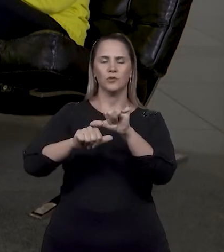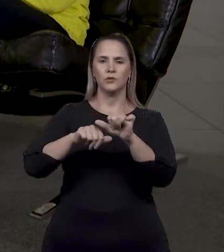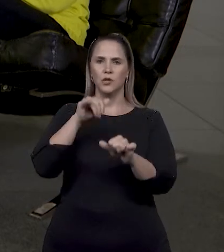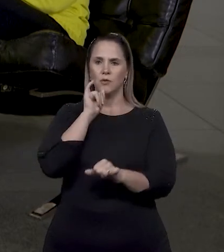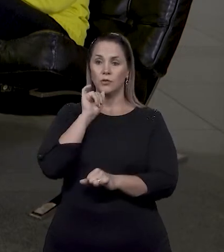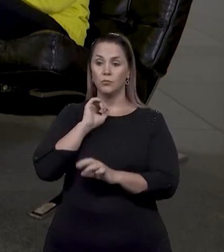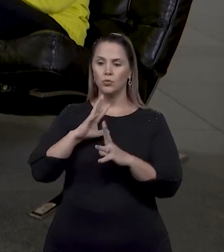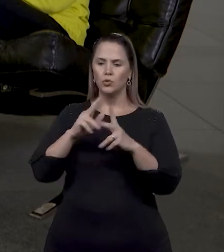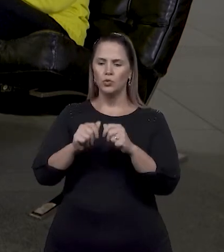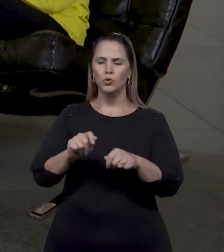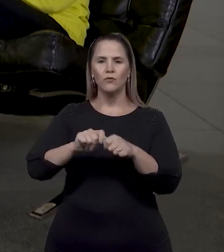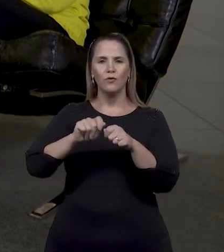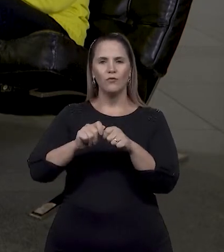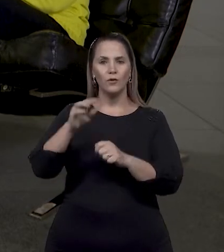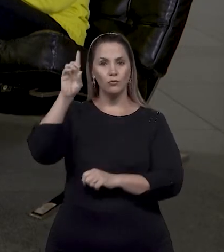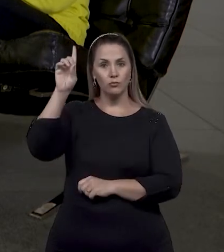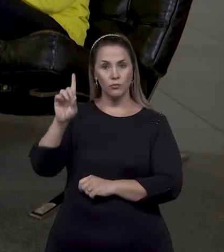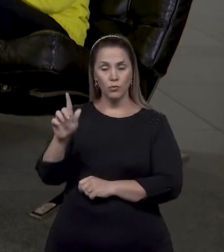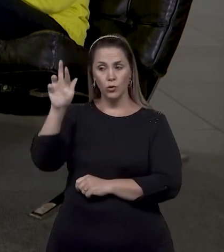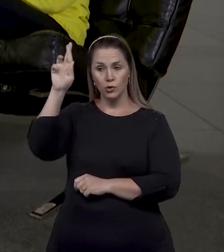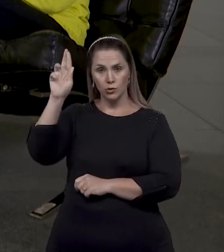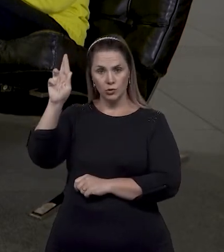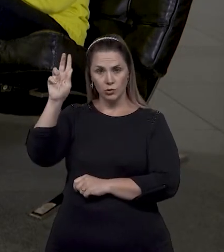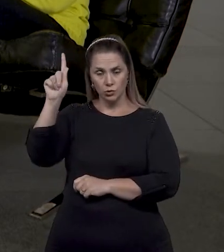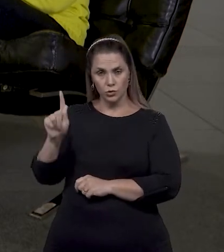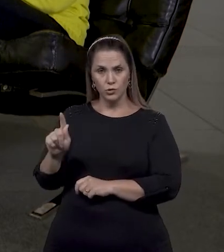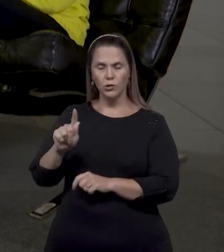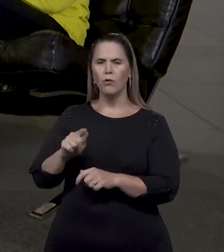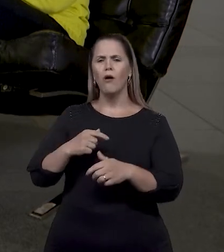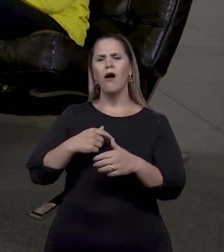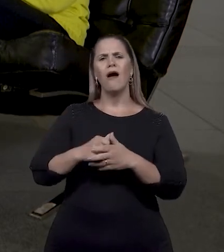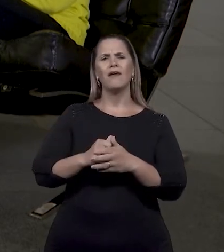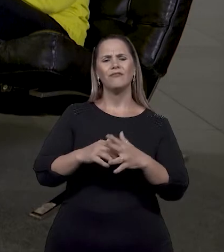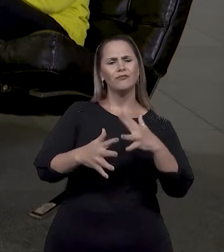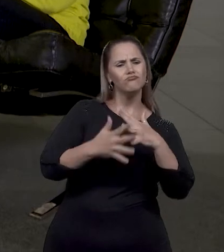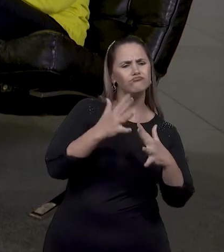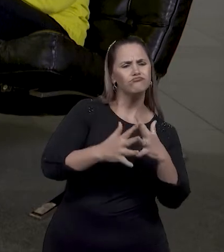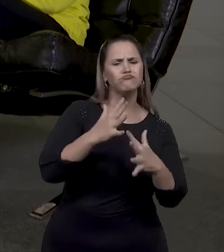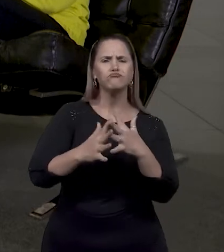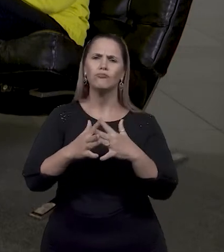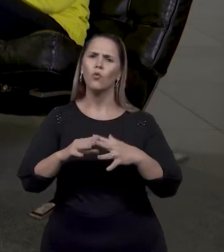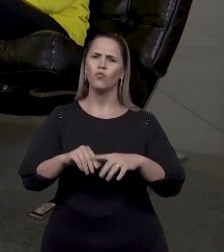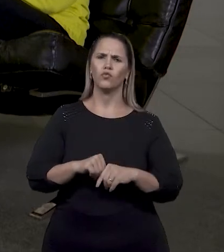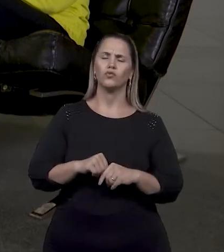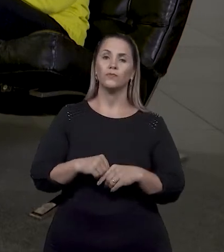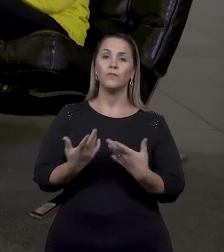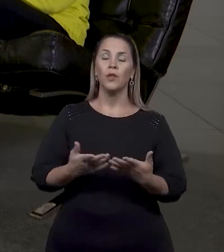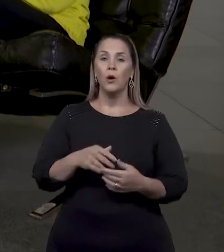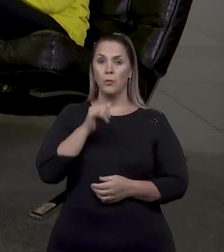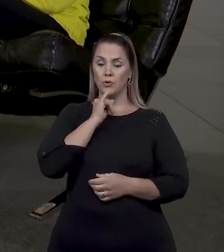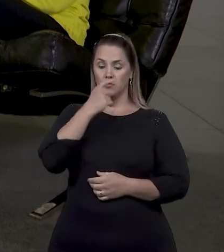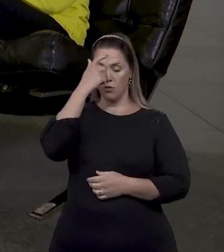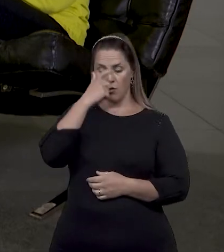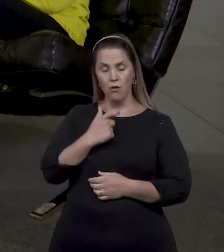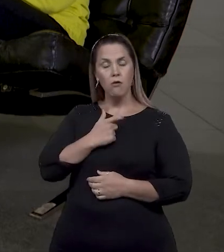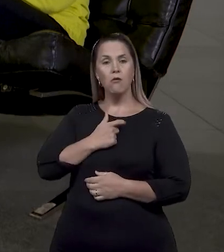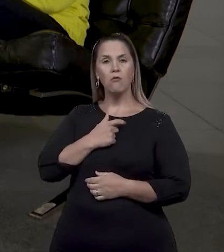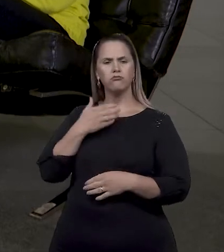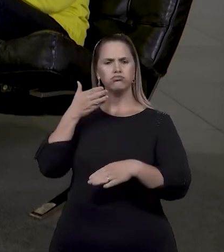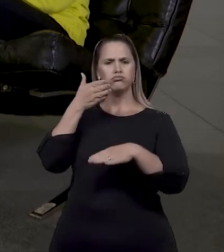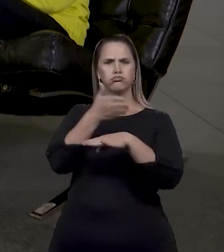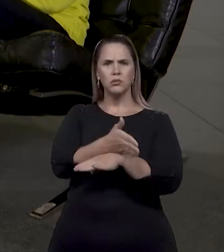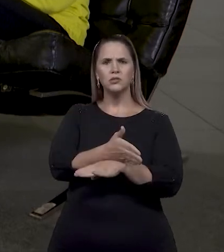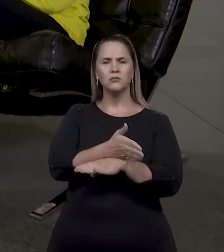numa gestão vai por água abaixo, atrapalha muito. Então, eu fiquei nessa biblioteca nesses